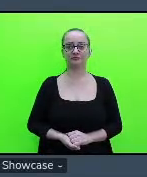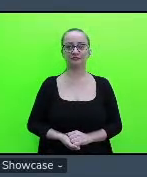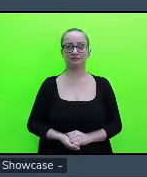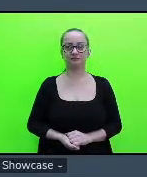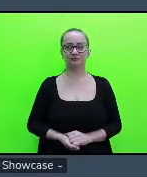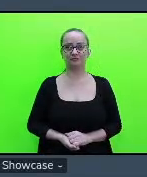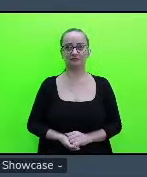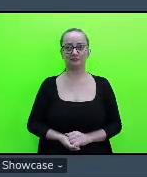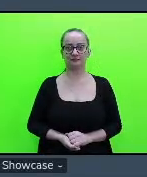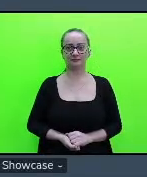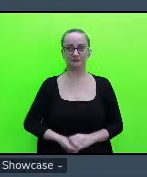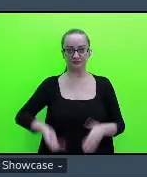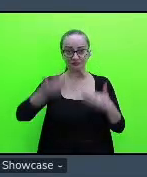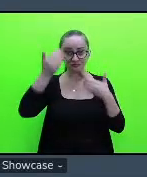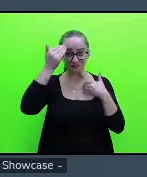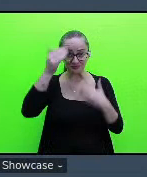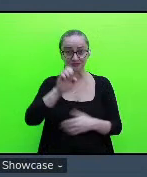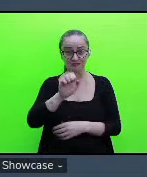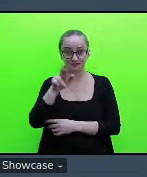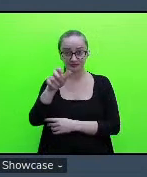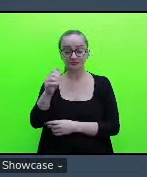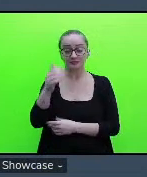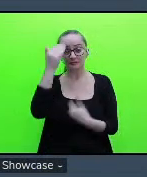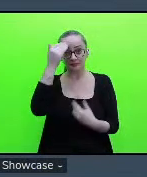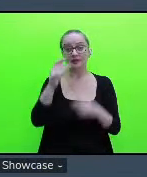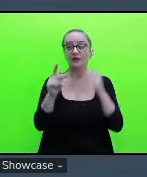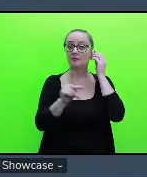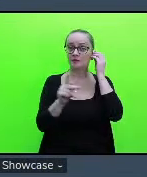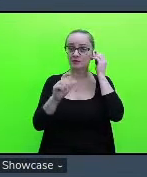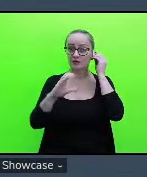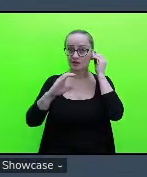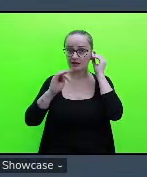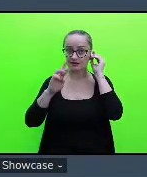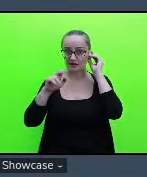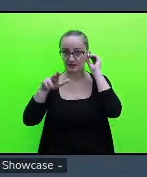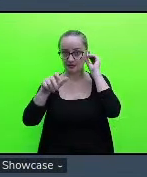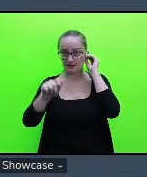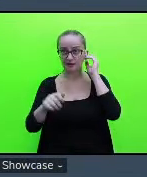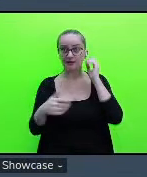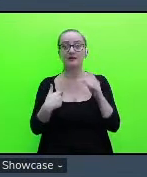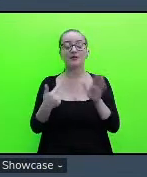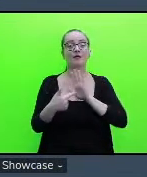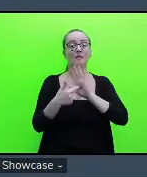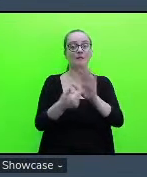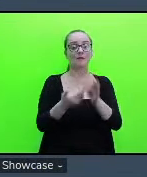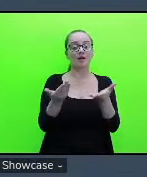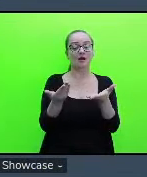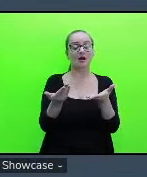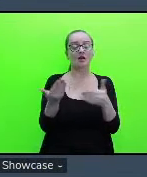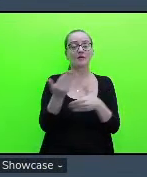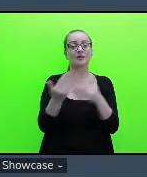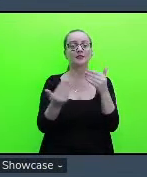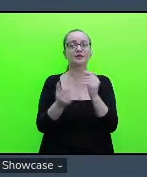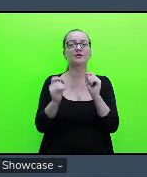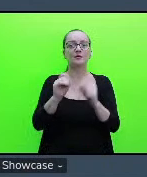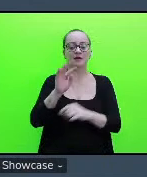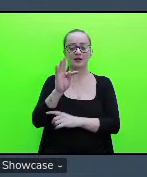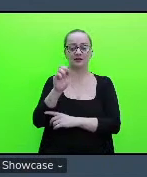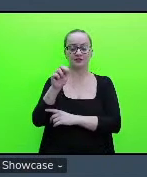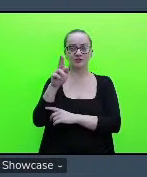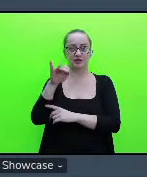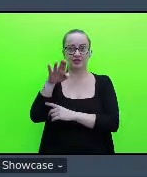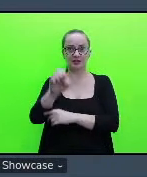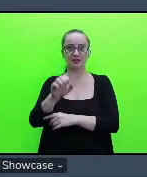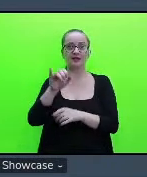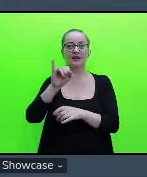Obrigada, obrigada, professora Catarina, eu vou passar a apresentação agora para Tatiane Inês